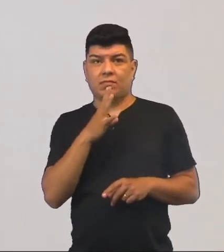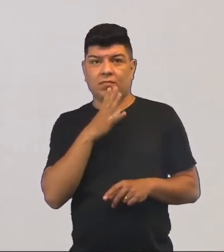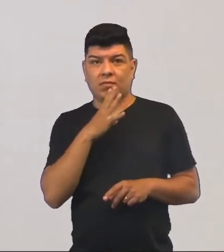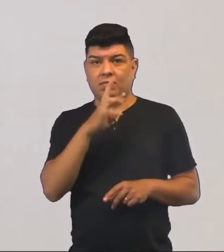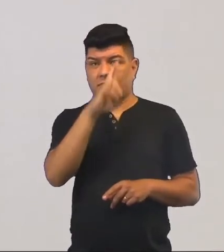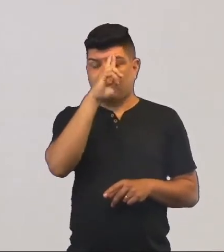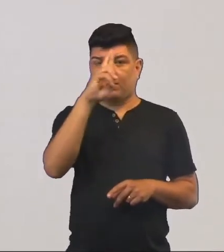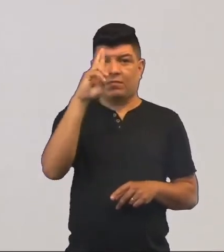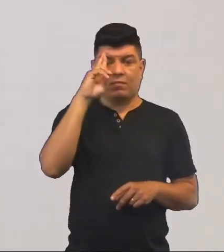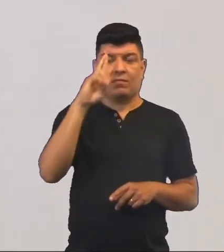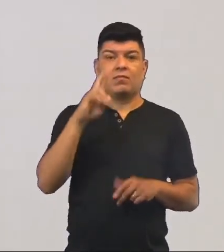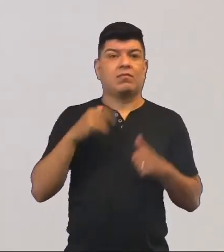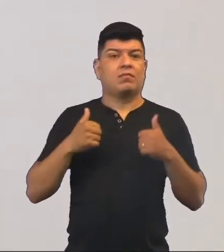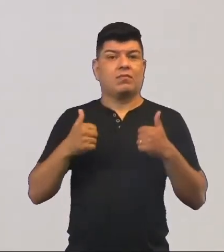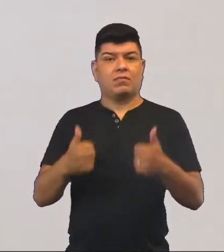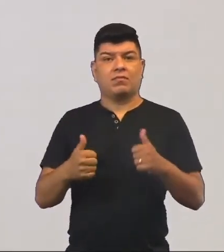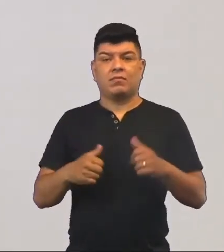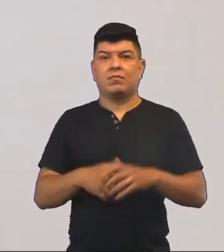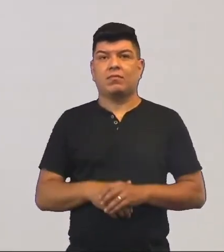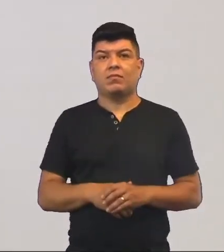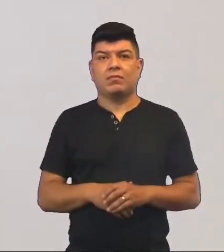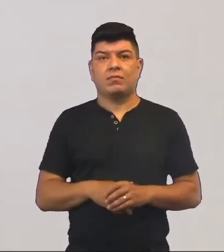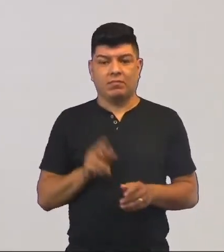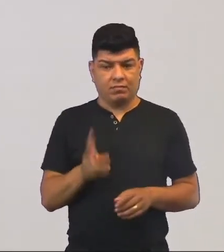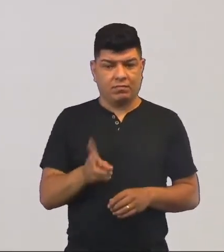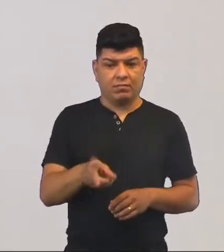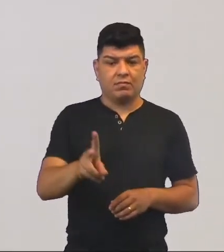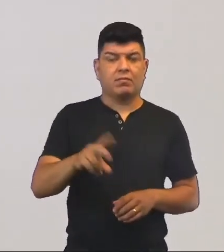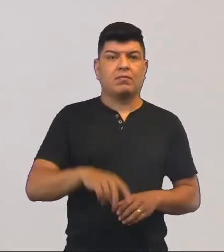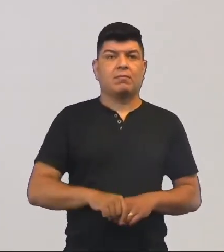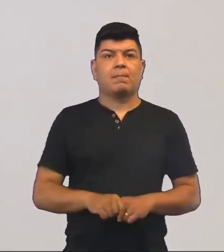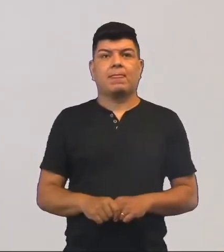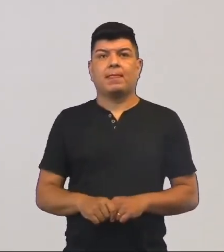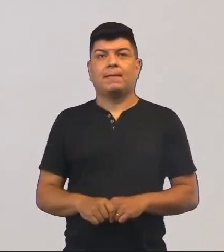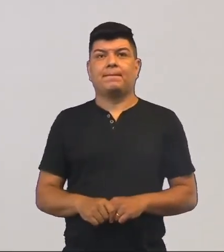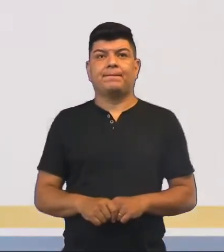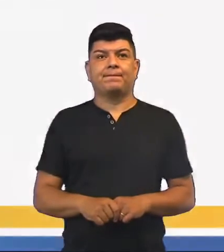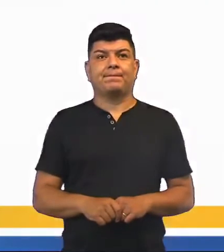a história. Certinho? Vamos dar continuidade?